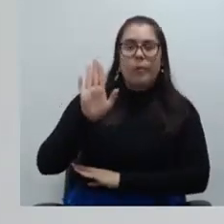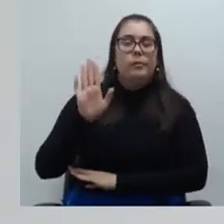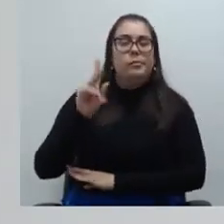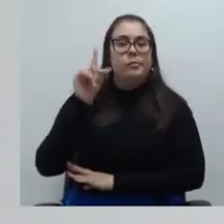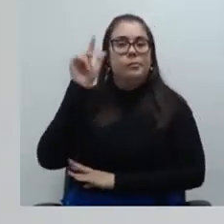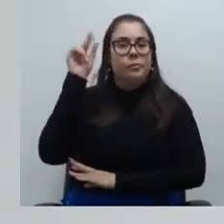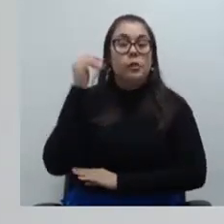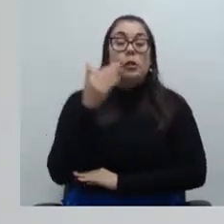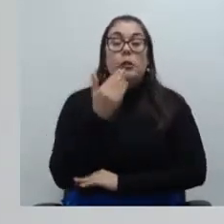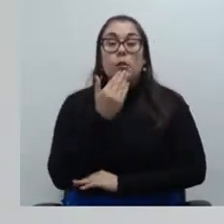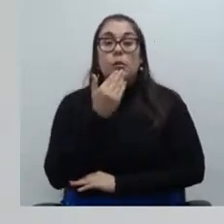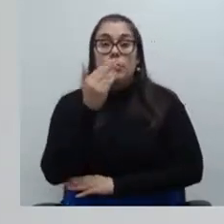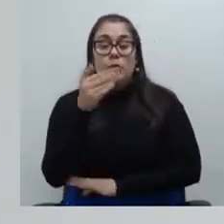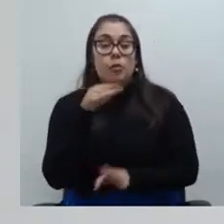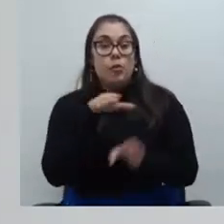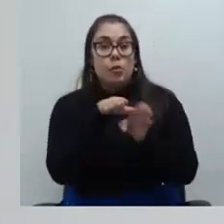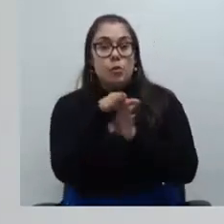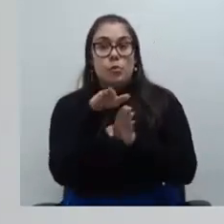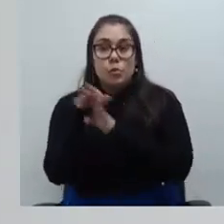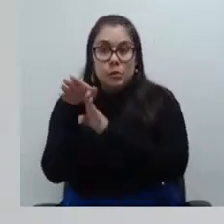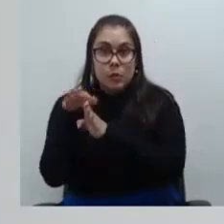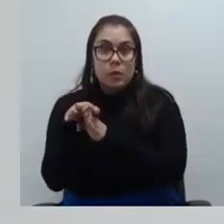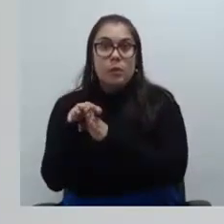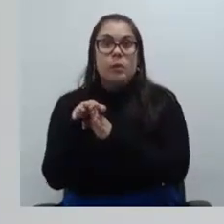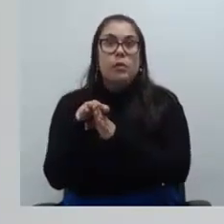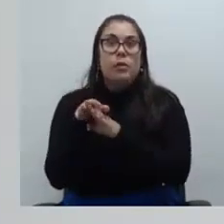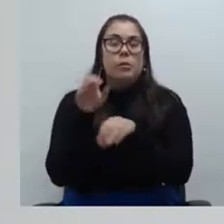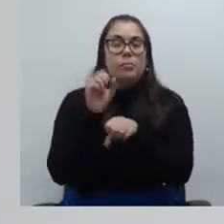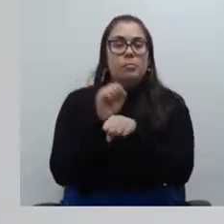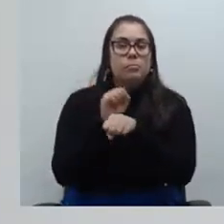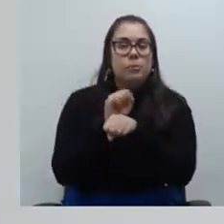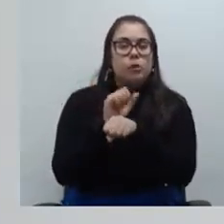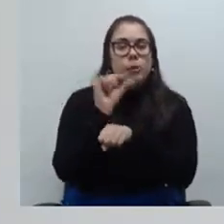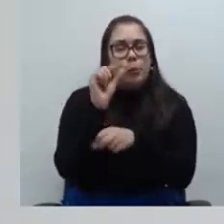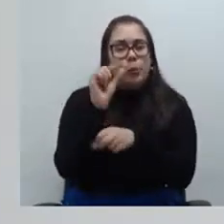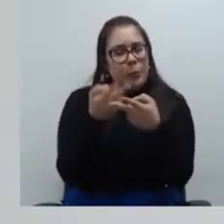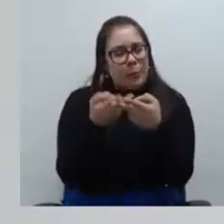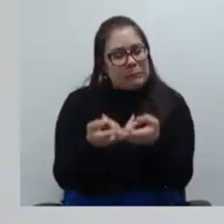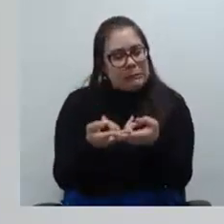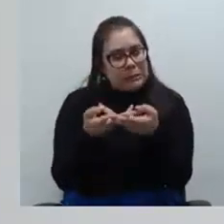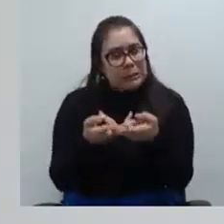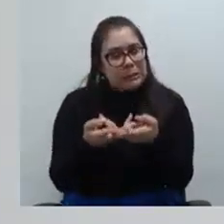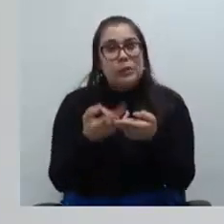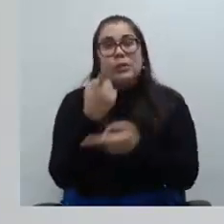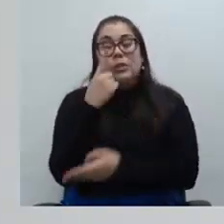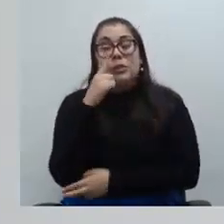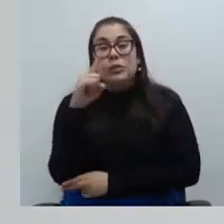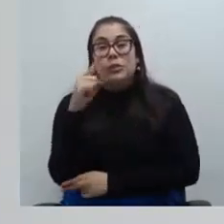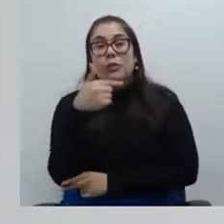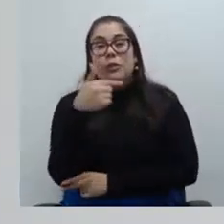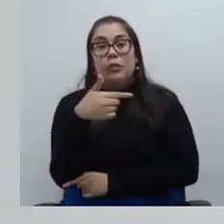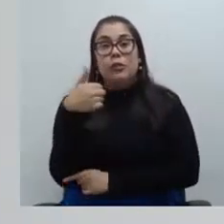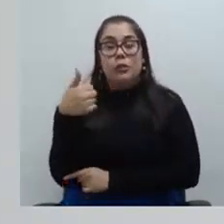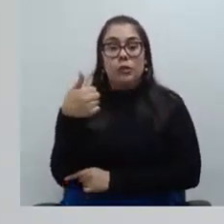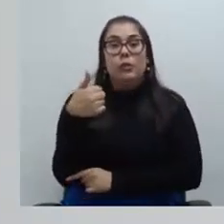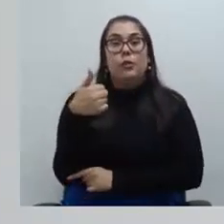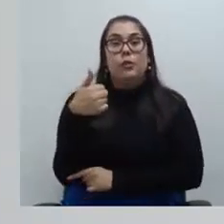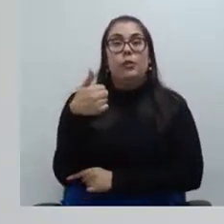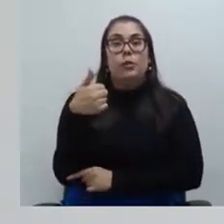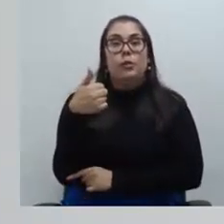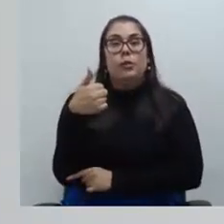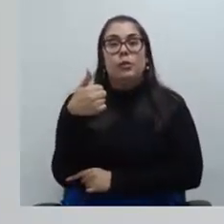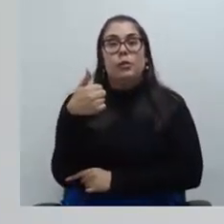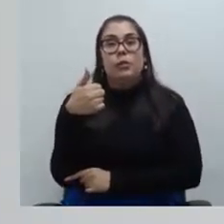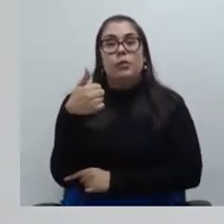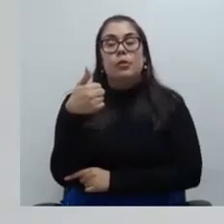pedir aos conselheiros e as conselheiras que tenham um pouco de paciência hoje é dia 21 de junho nós temos menos